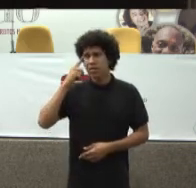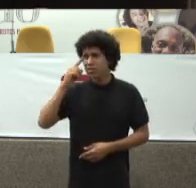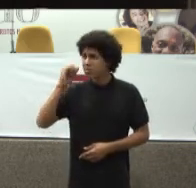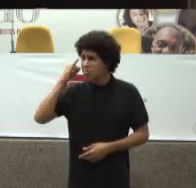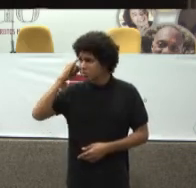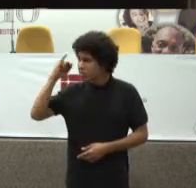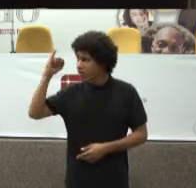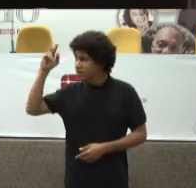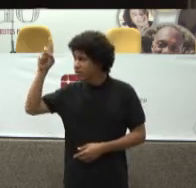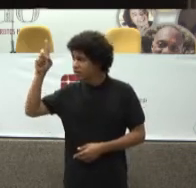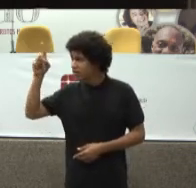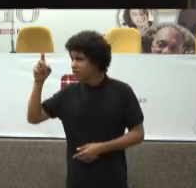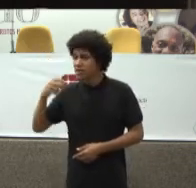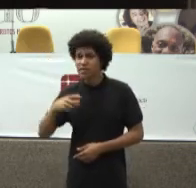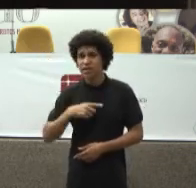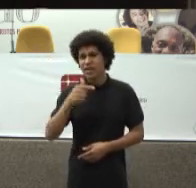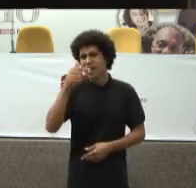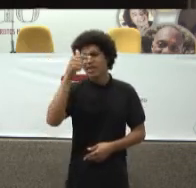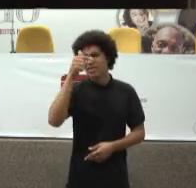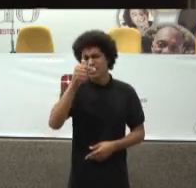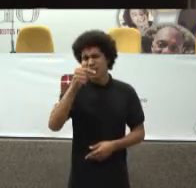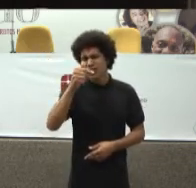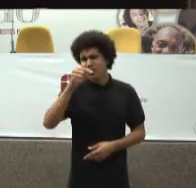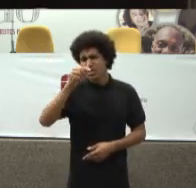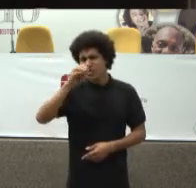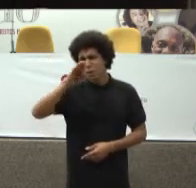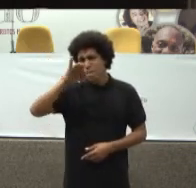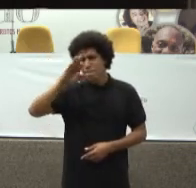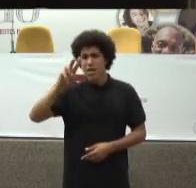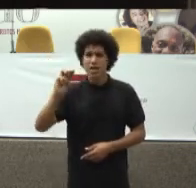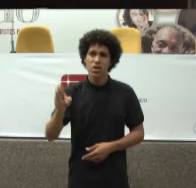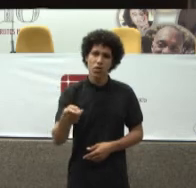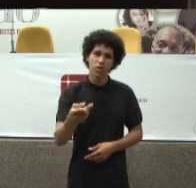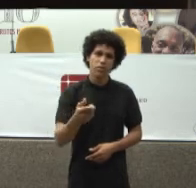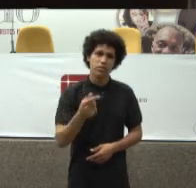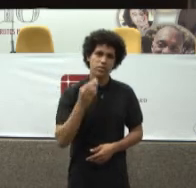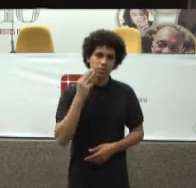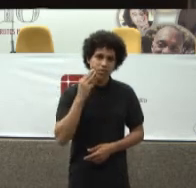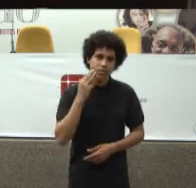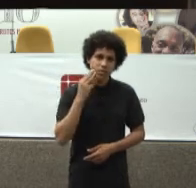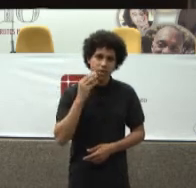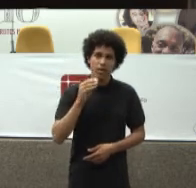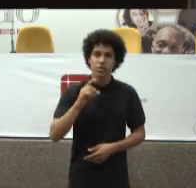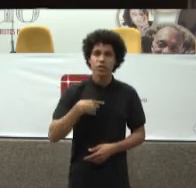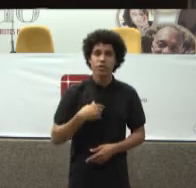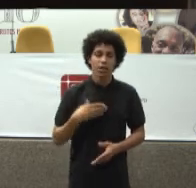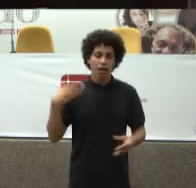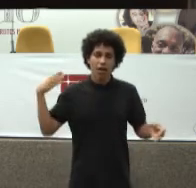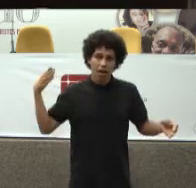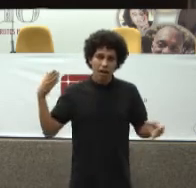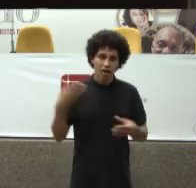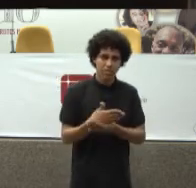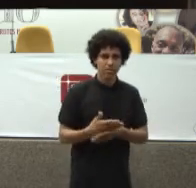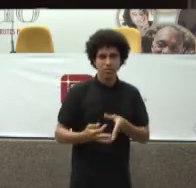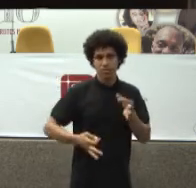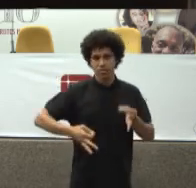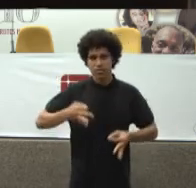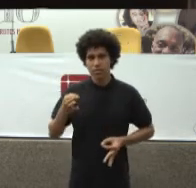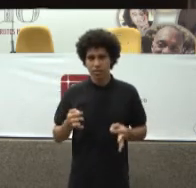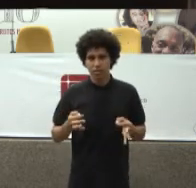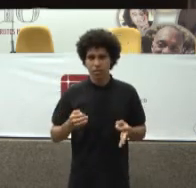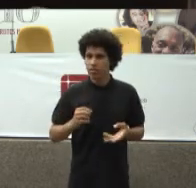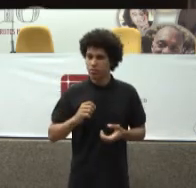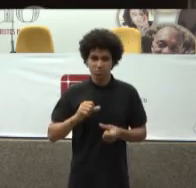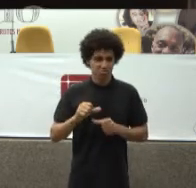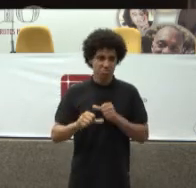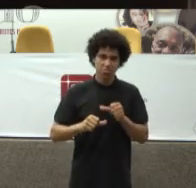bilhões De ação judicial Em 20 bilhões Quer dizer Destoa muito Não é? Distorce